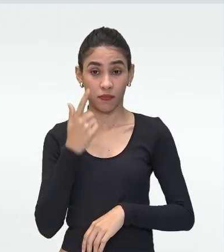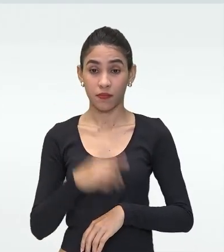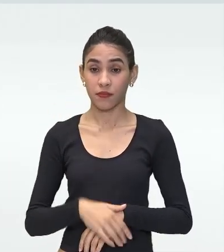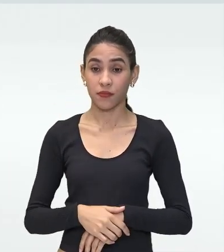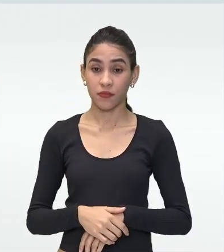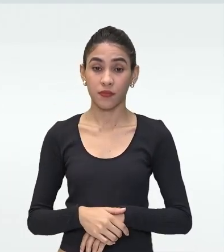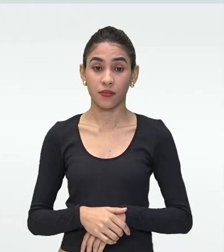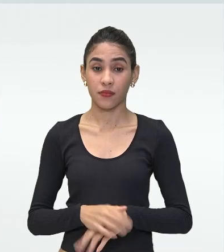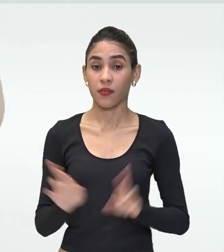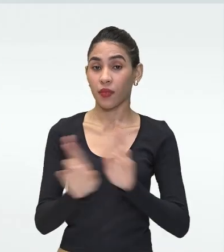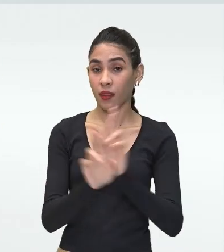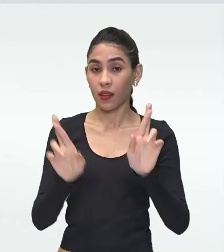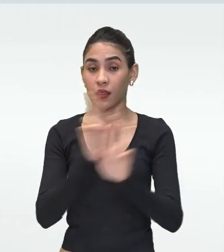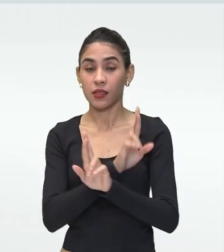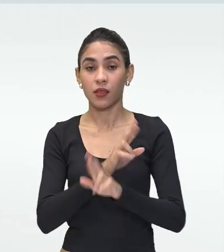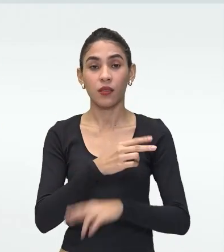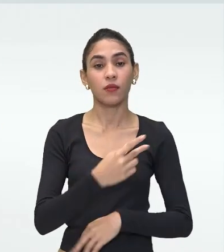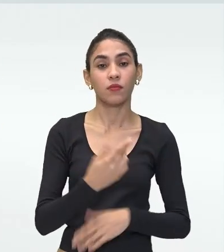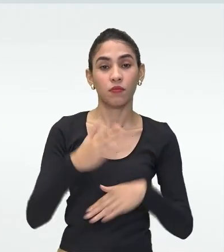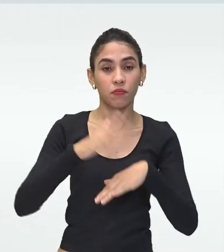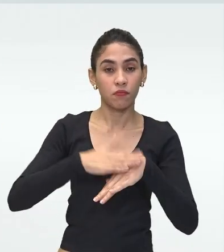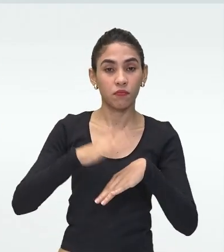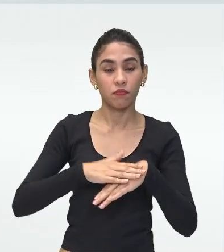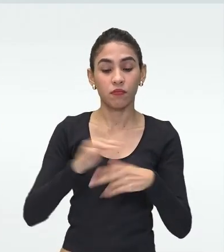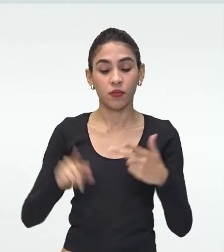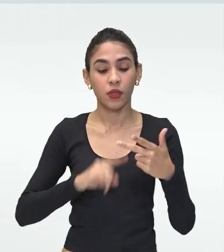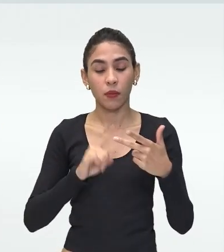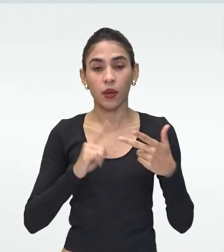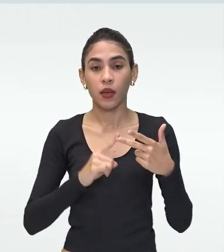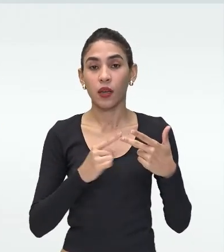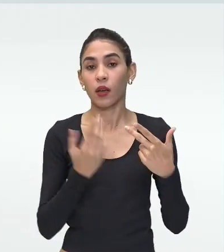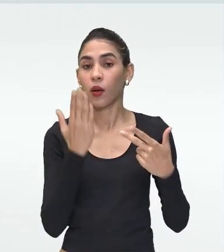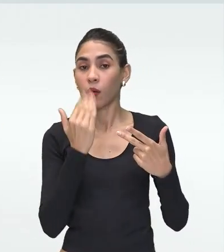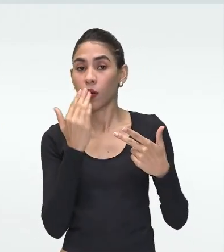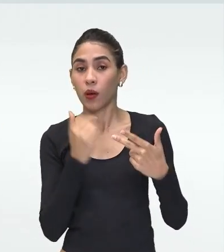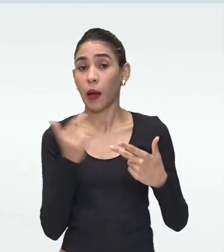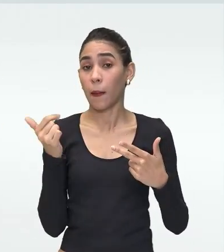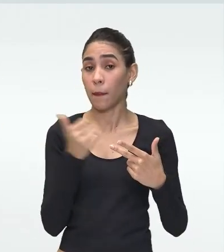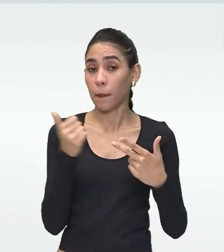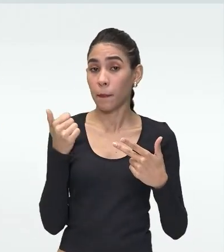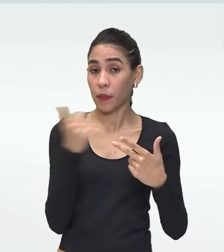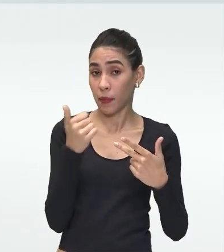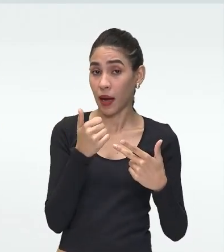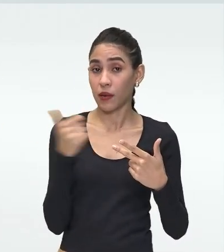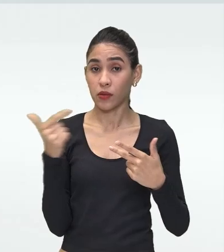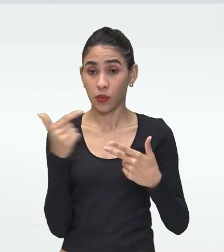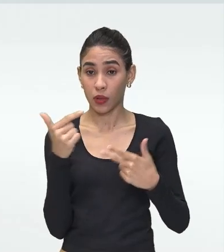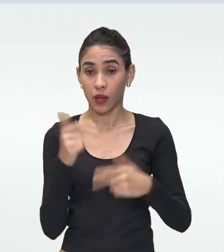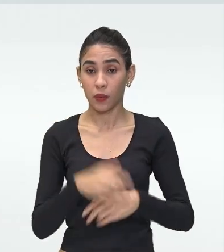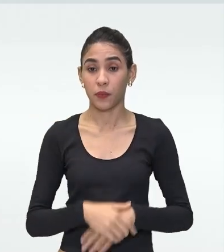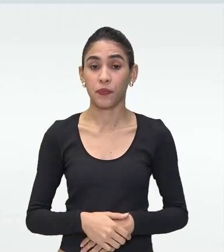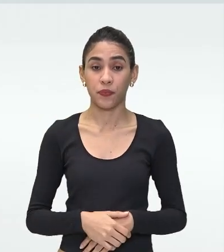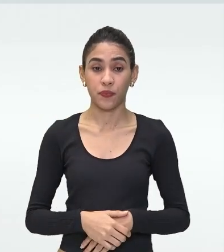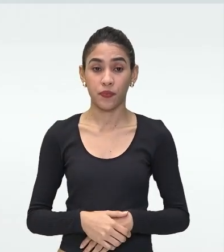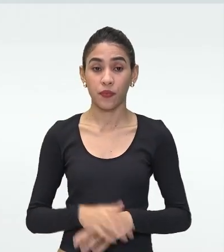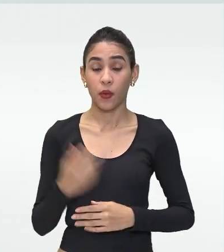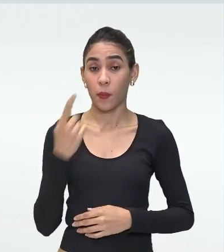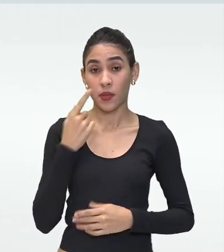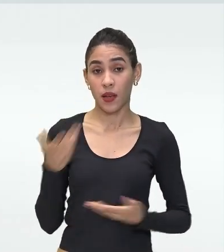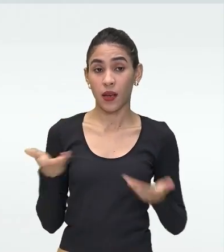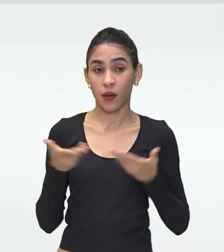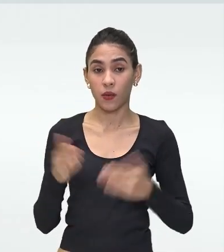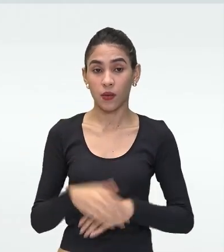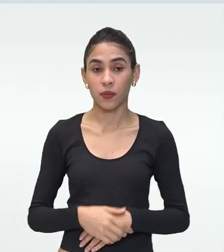Essas relações aqui Dos produtores Consumidores primários E secundários Tá bom? Então Vamos observar agora